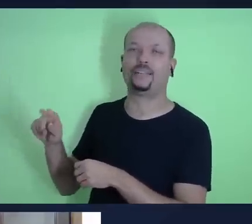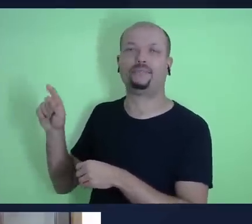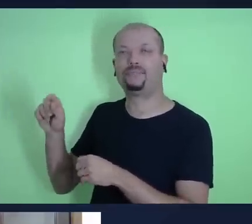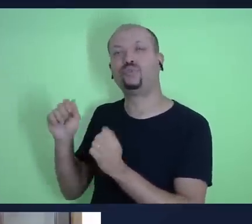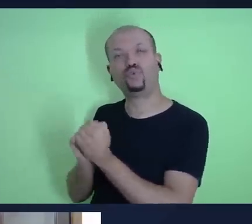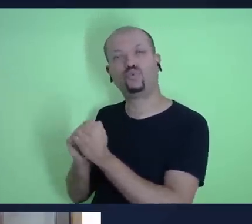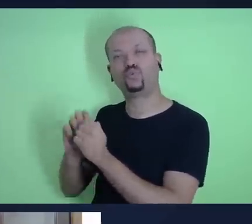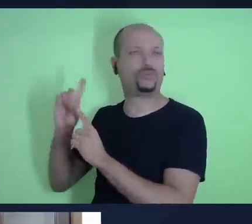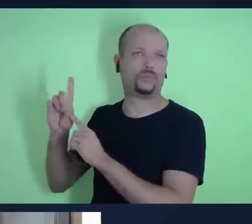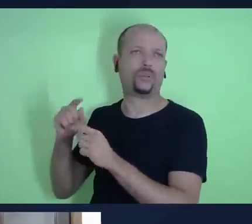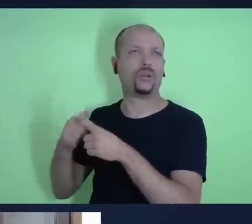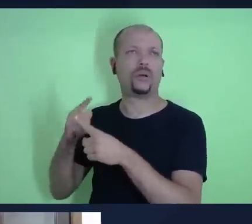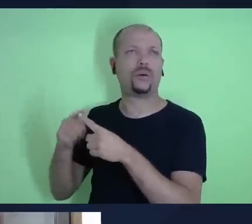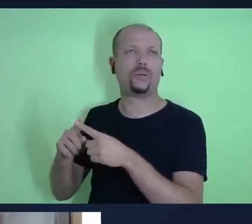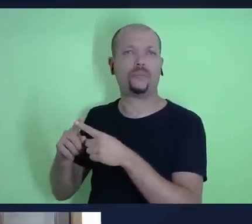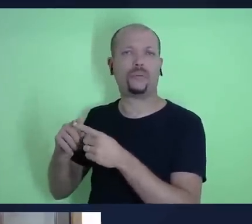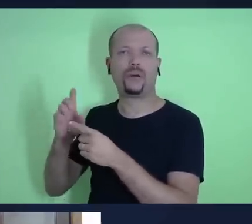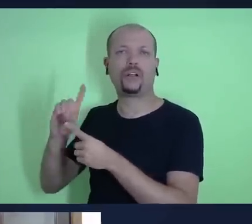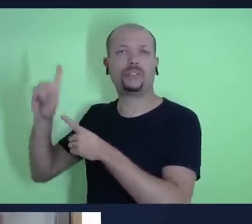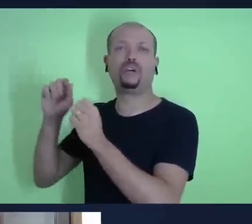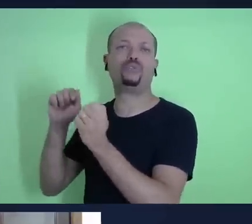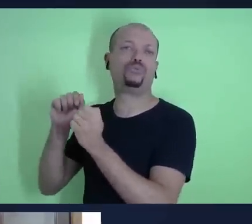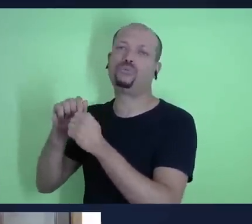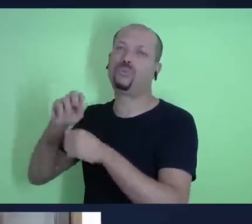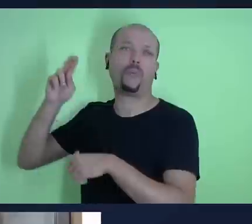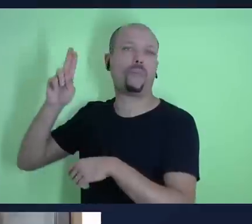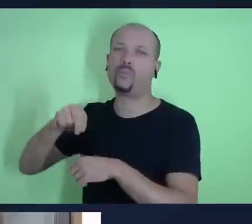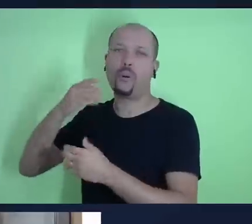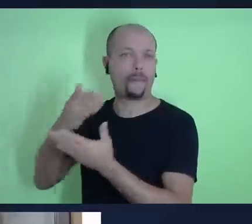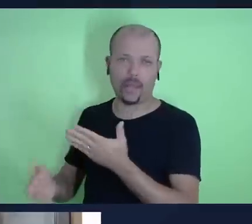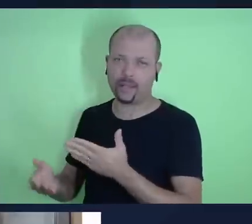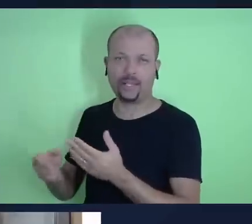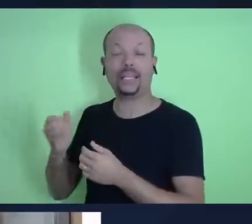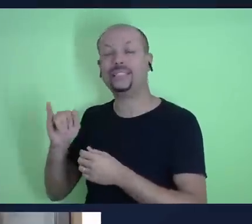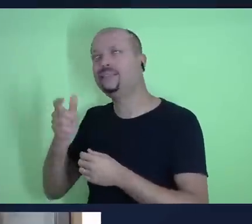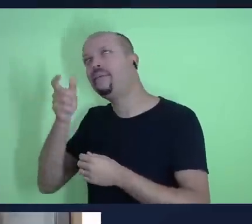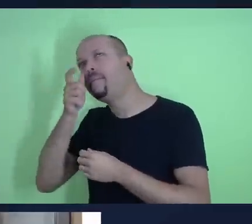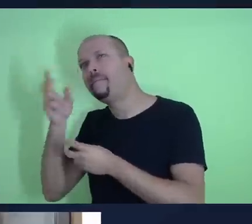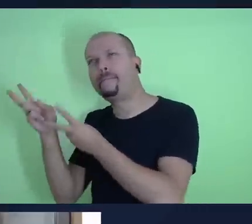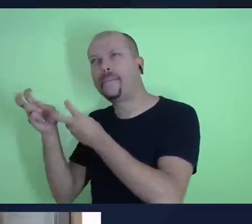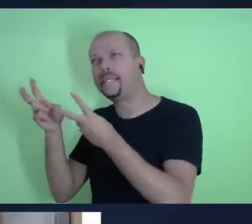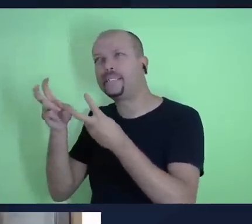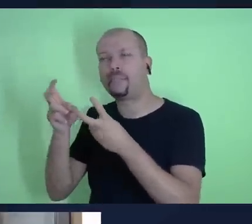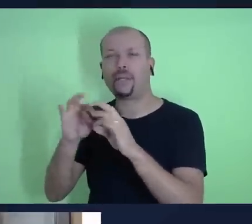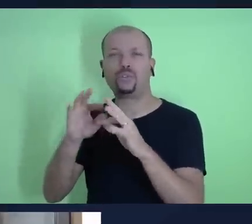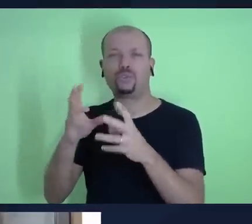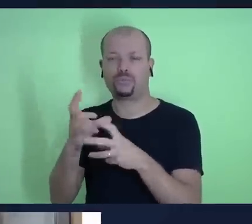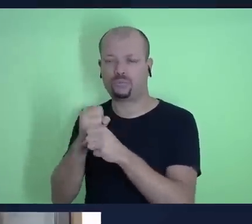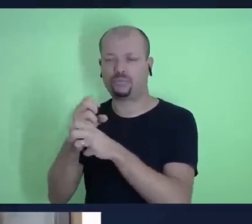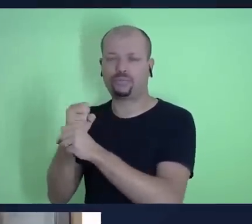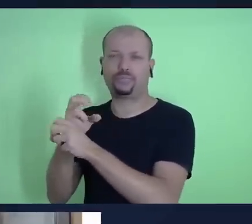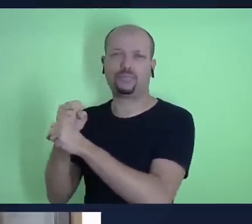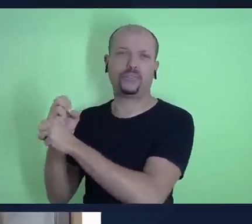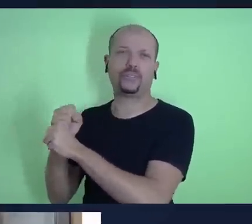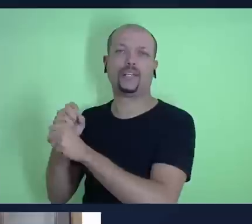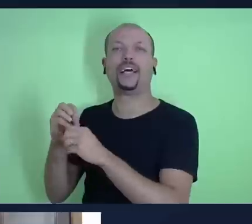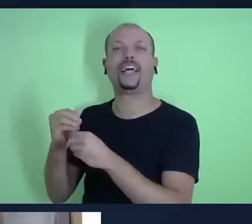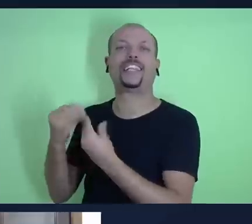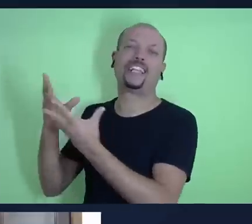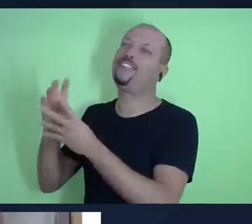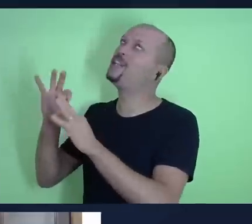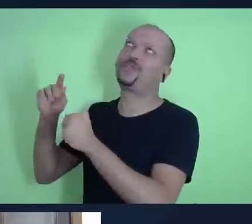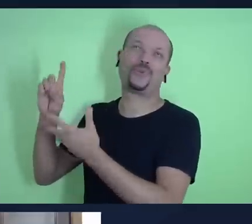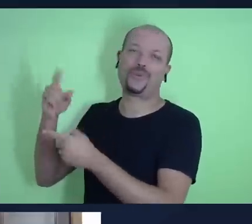Deus eu nunca perco na verdade se eu tivesse que olhar na ponta do lápis professor Everson eu tinha que devolver tudo pra Deus né